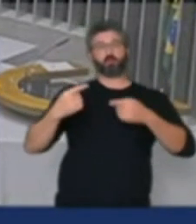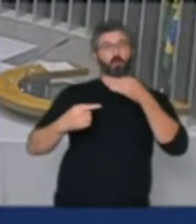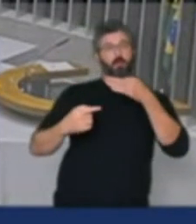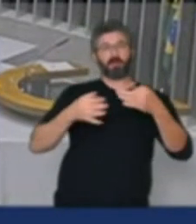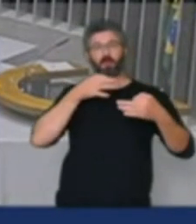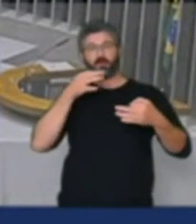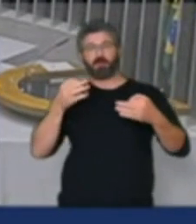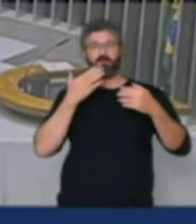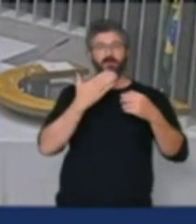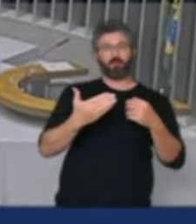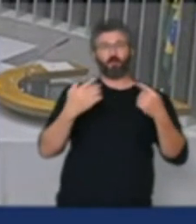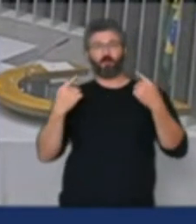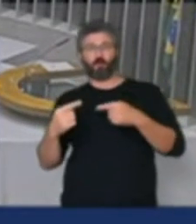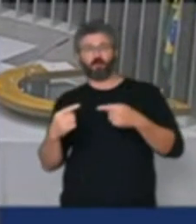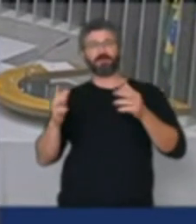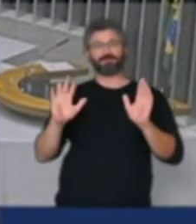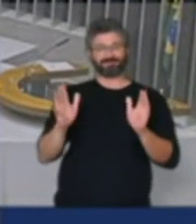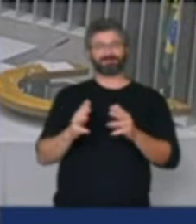Carlos Zaratini.